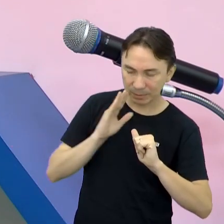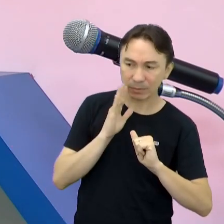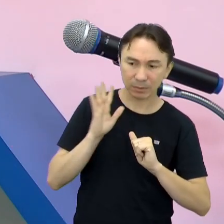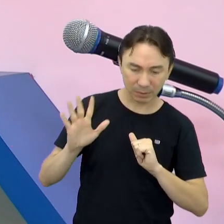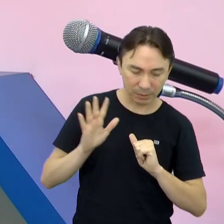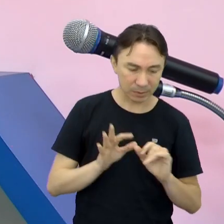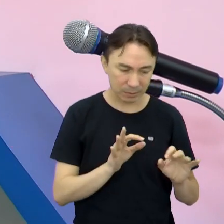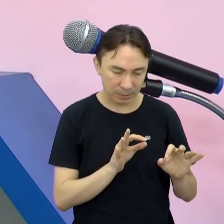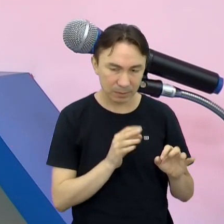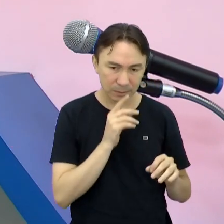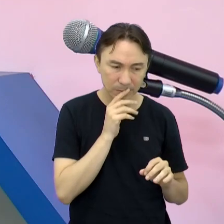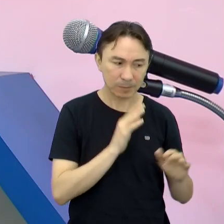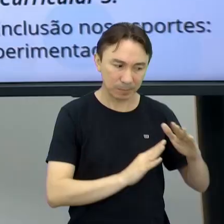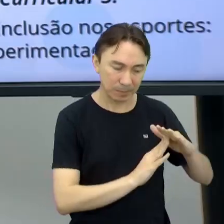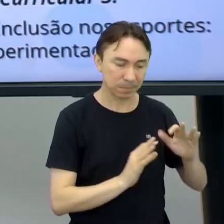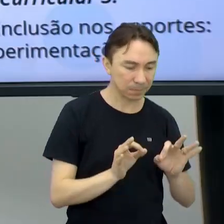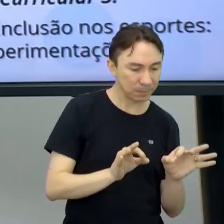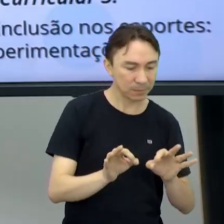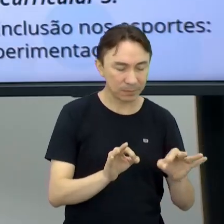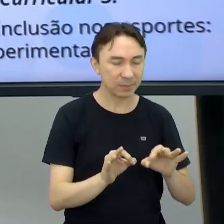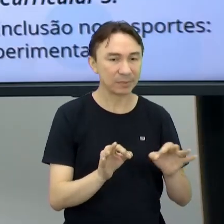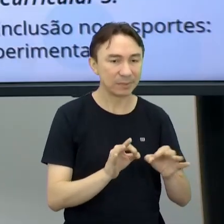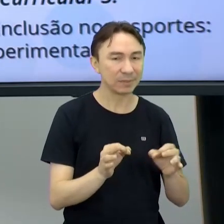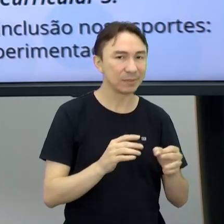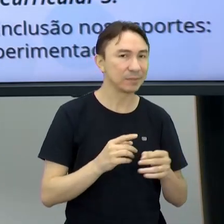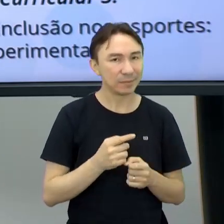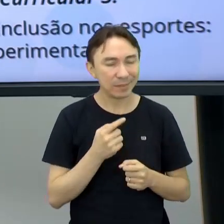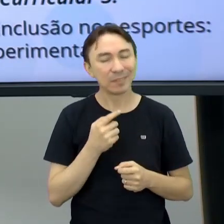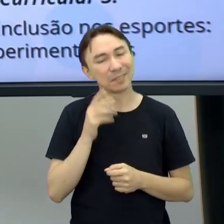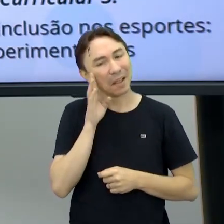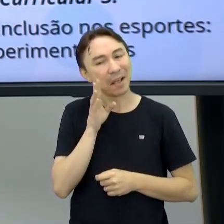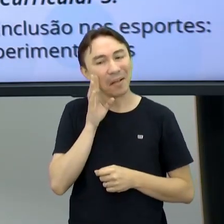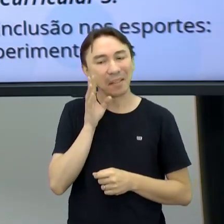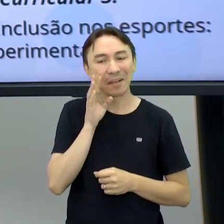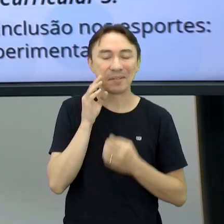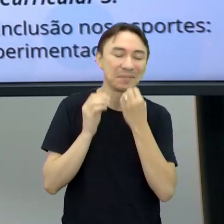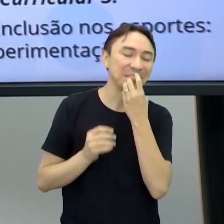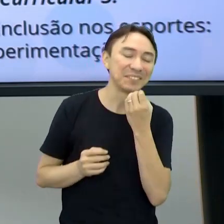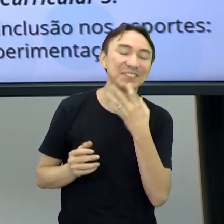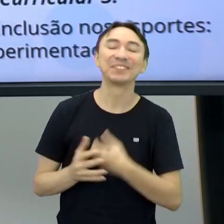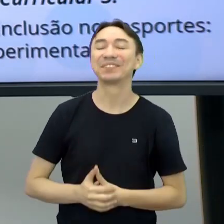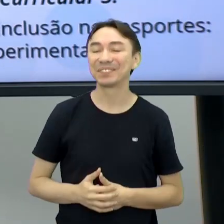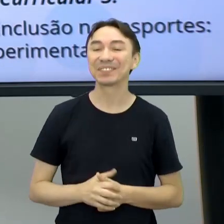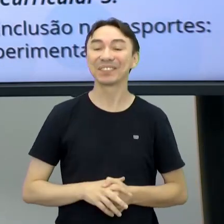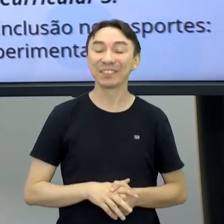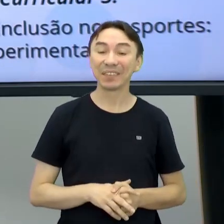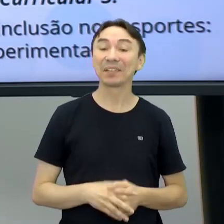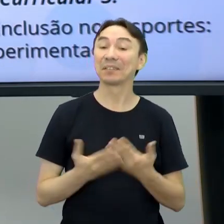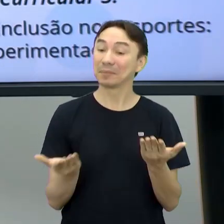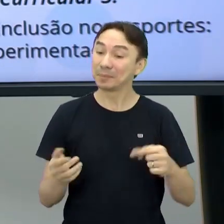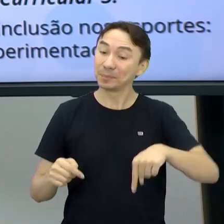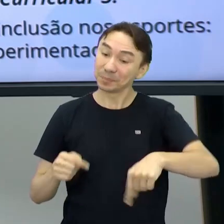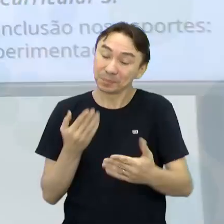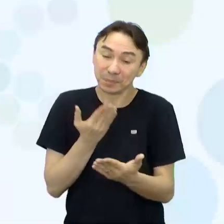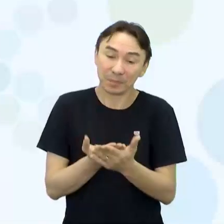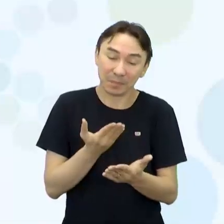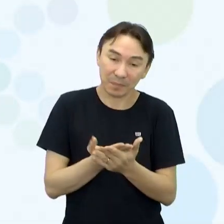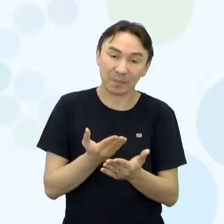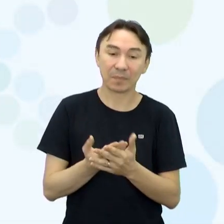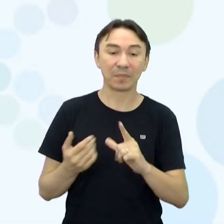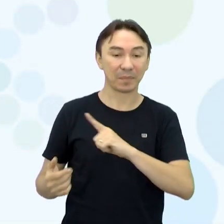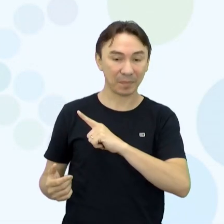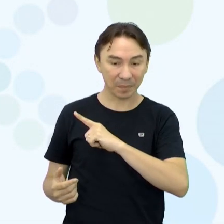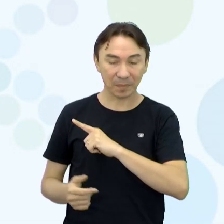Foi bastante legal Foi bacana Foi bacana E é isso, então vamos para a nossa aula Ela tem como título Jornalismo,